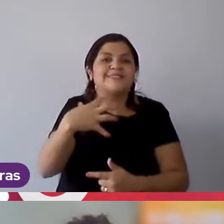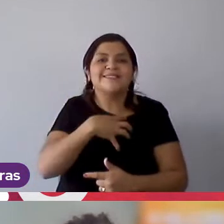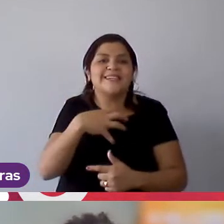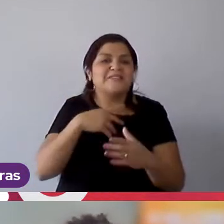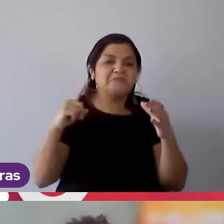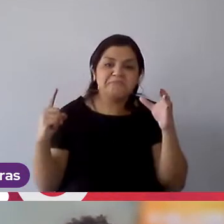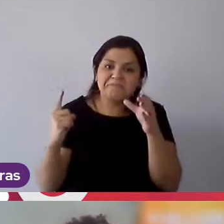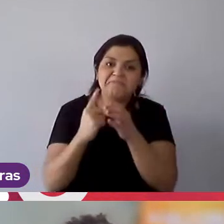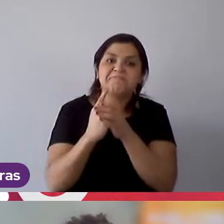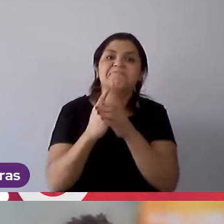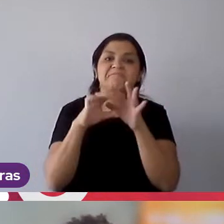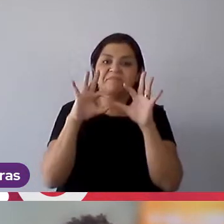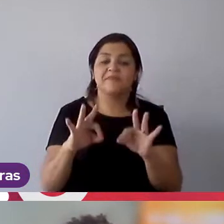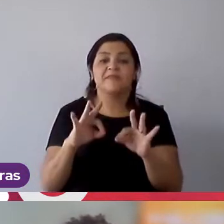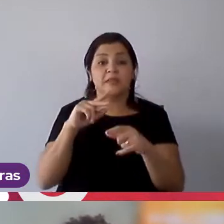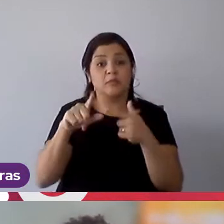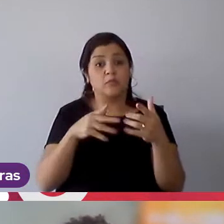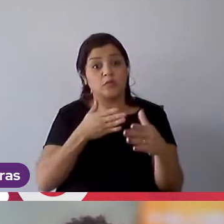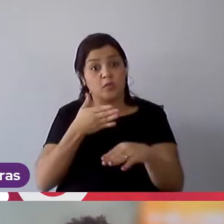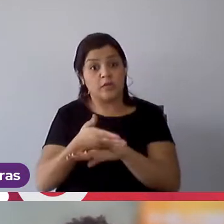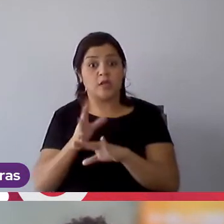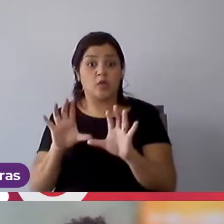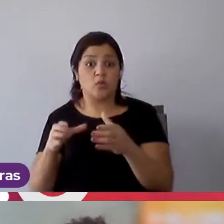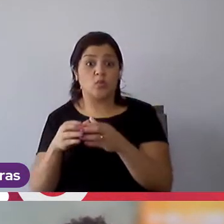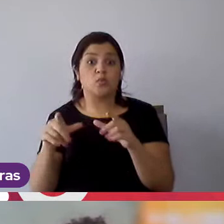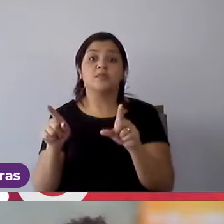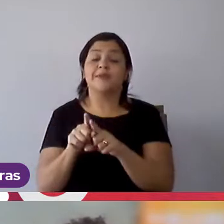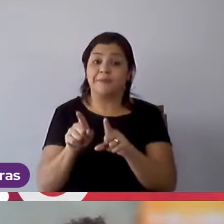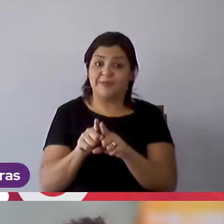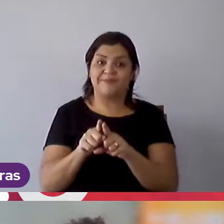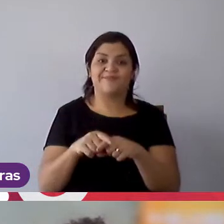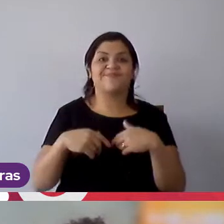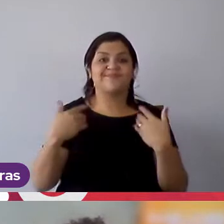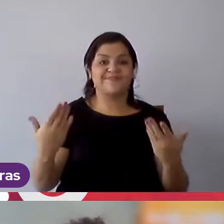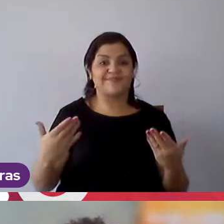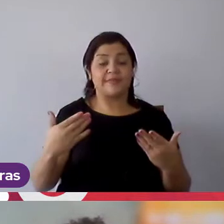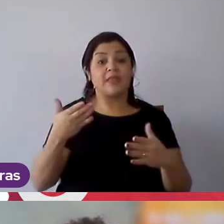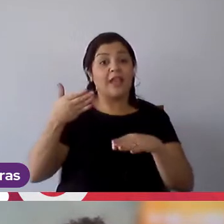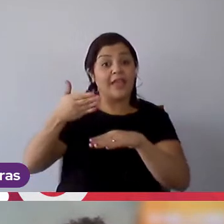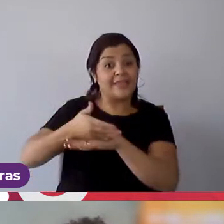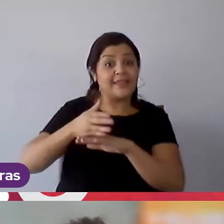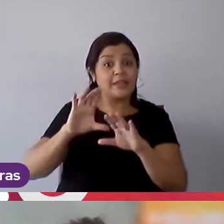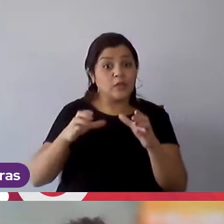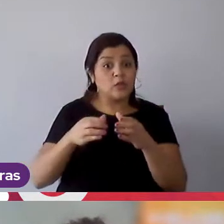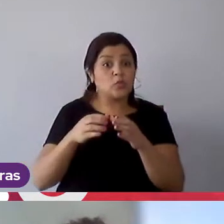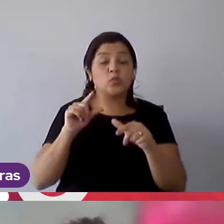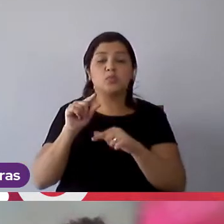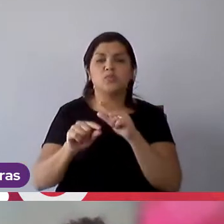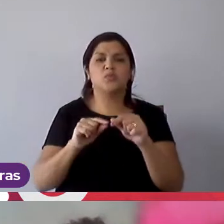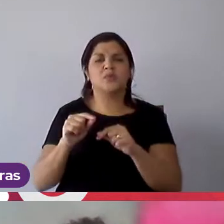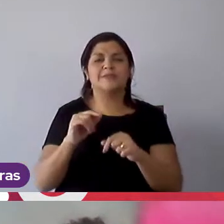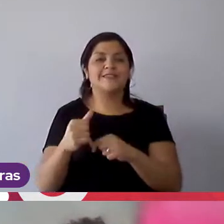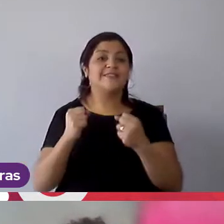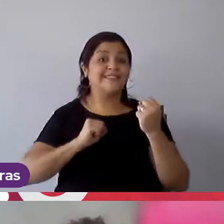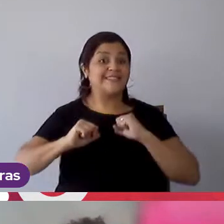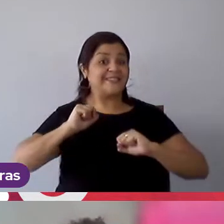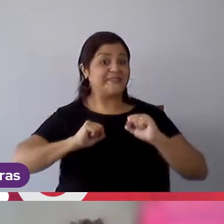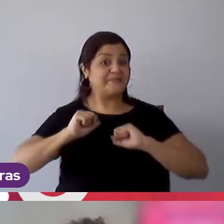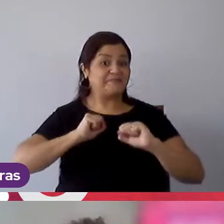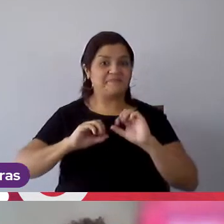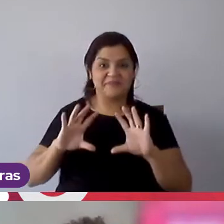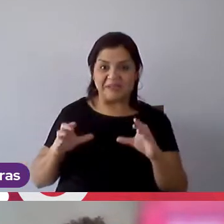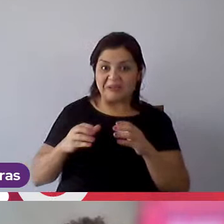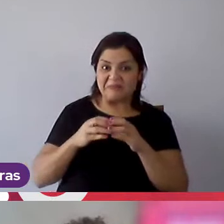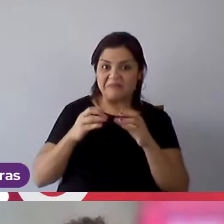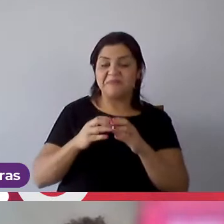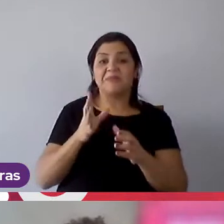e depois eu fui para a minha equipe. Bom, a entrada na minha equipe, eu estava muito ansioso para conhecer a equipe, para